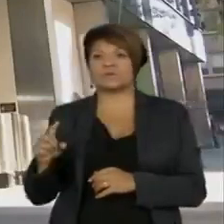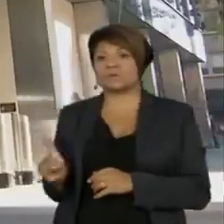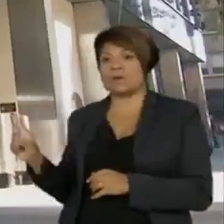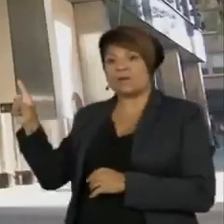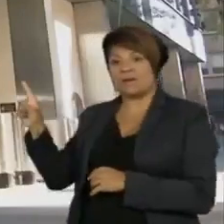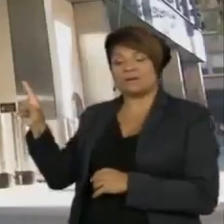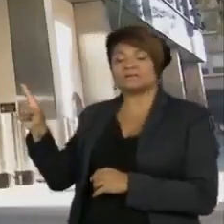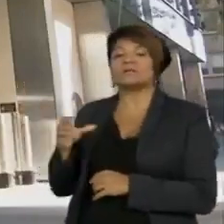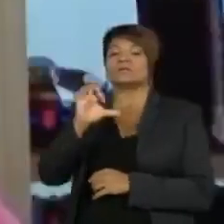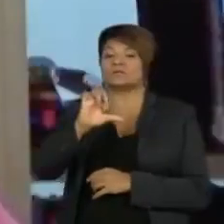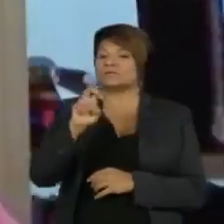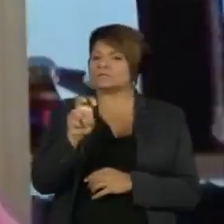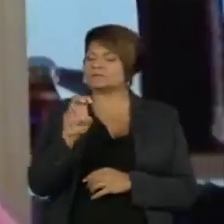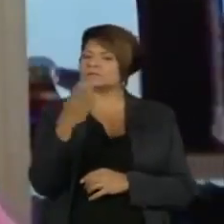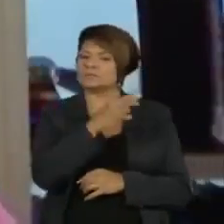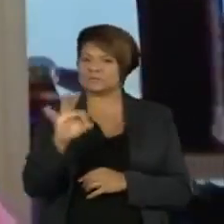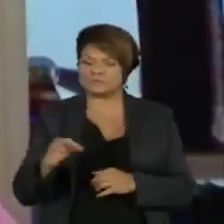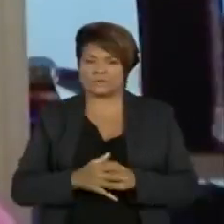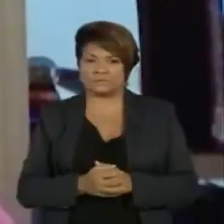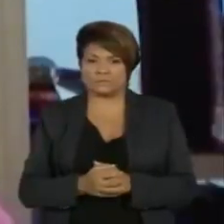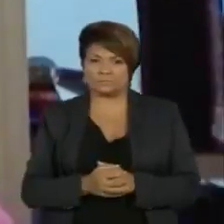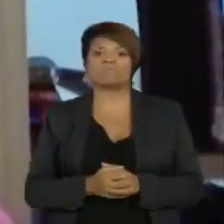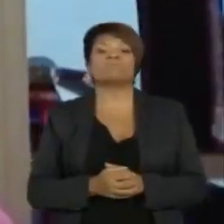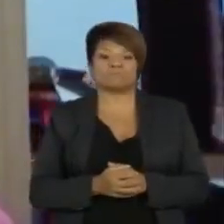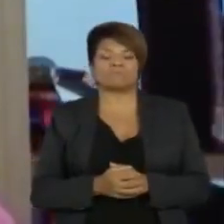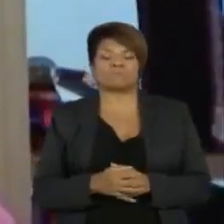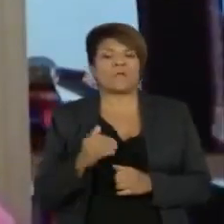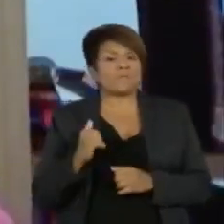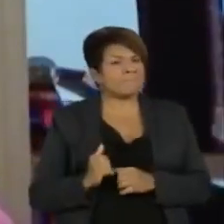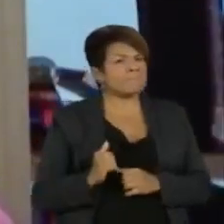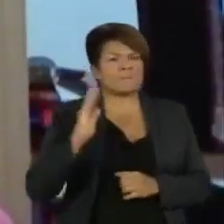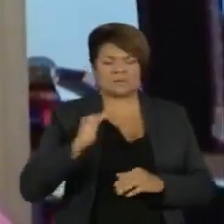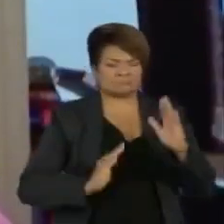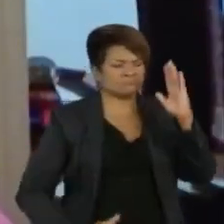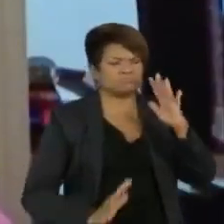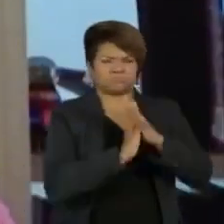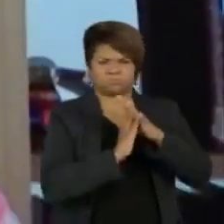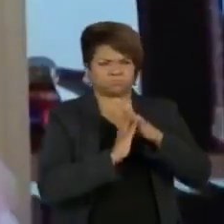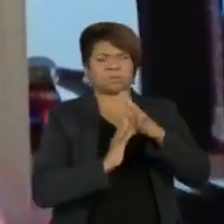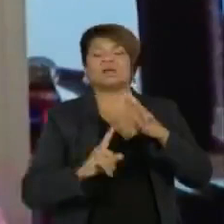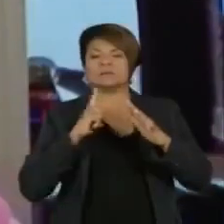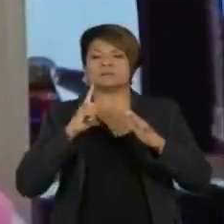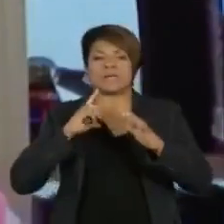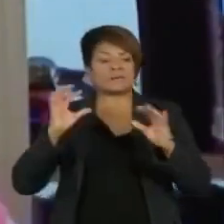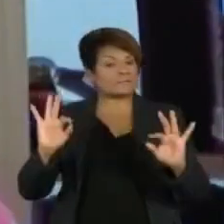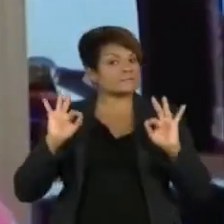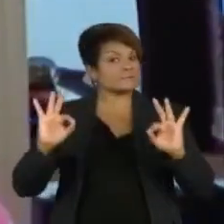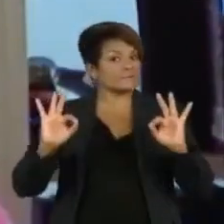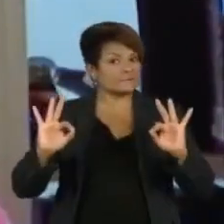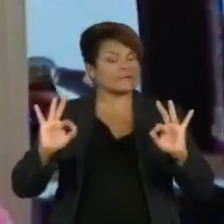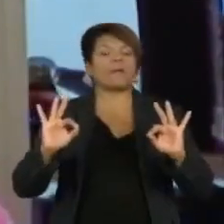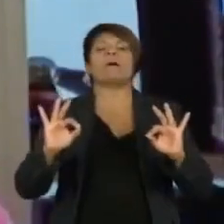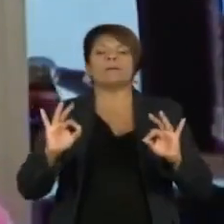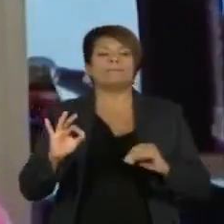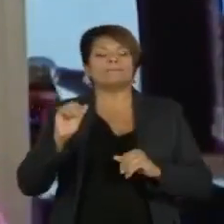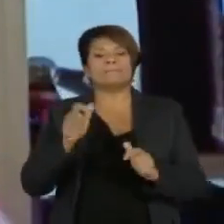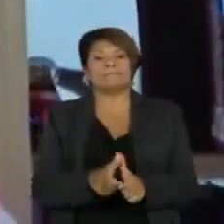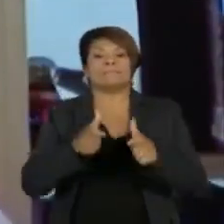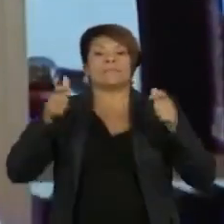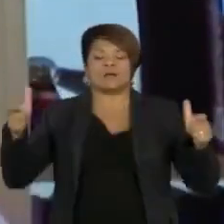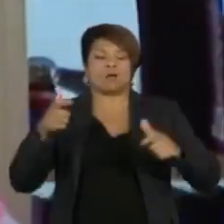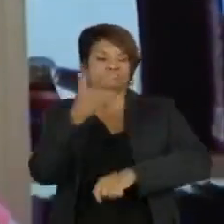95%. Quanto mais eficaz uma vacina é, menor a cobertura que eu preciso na